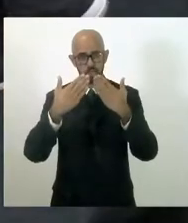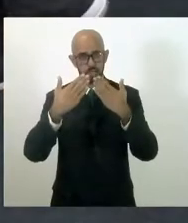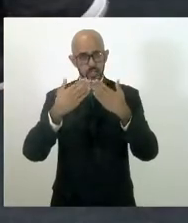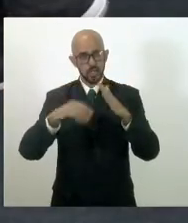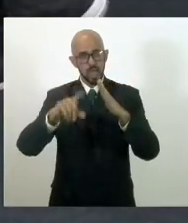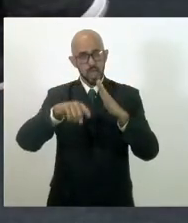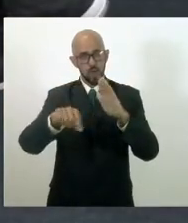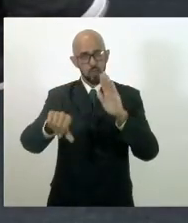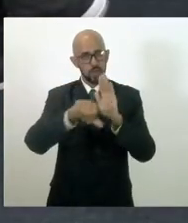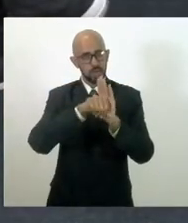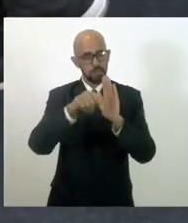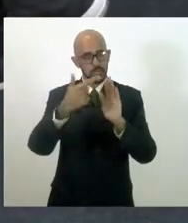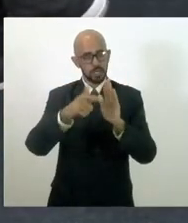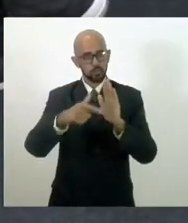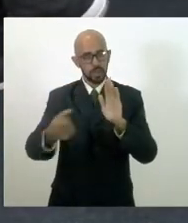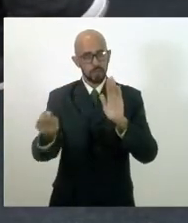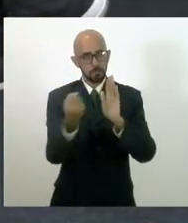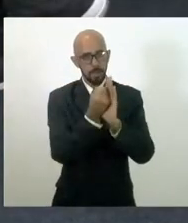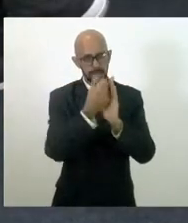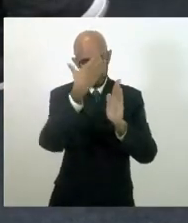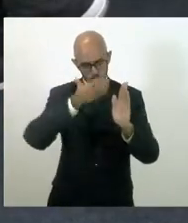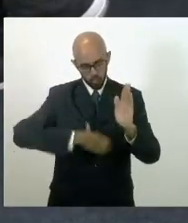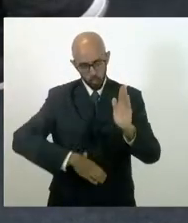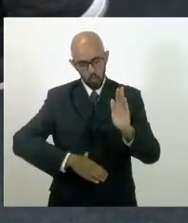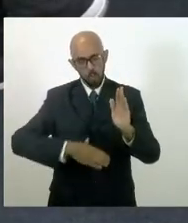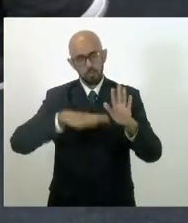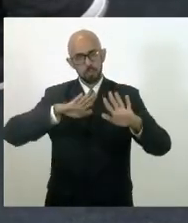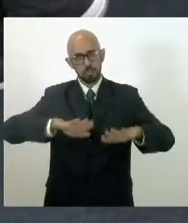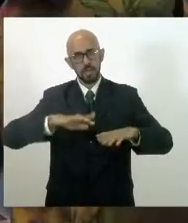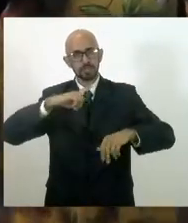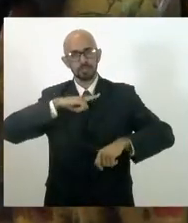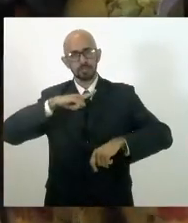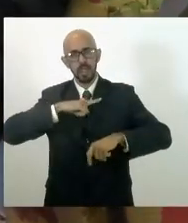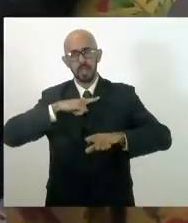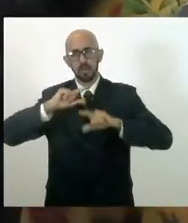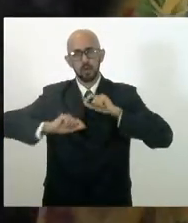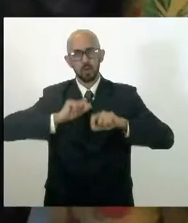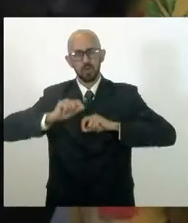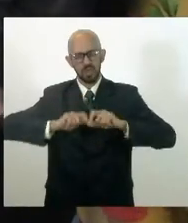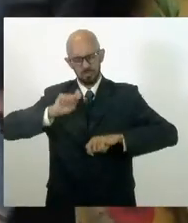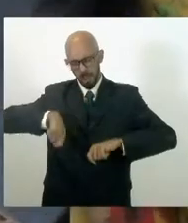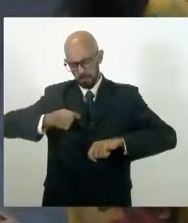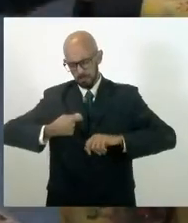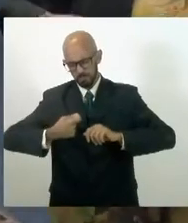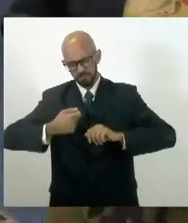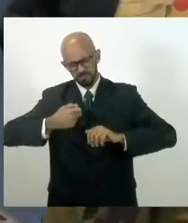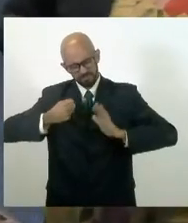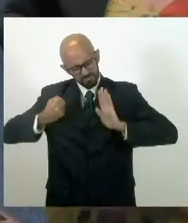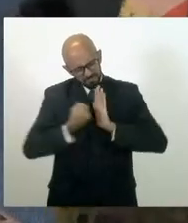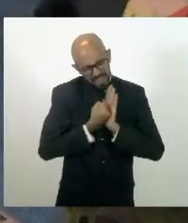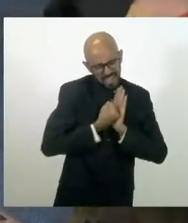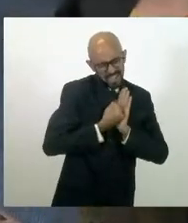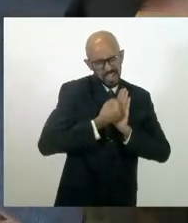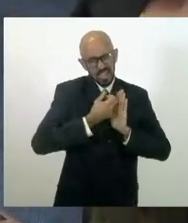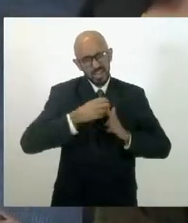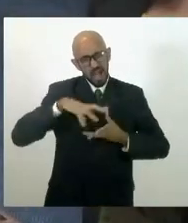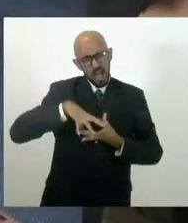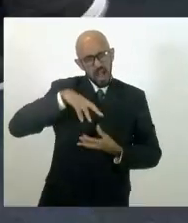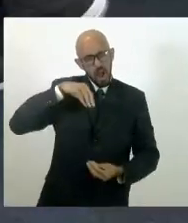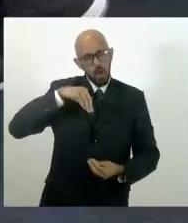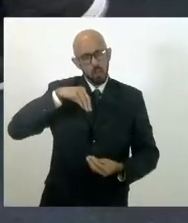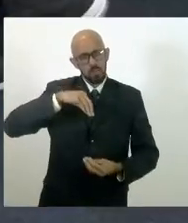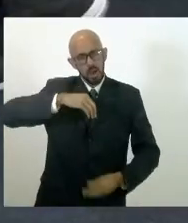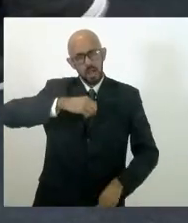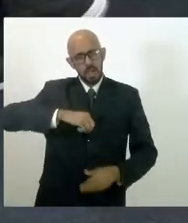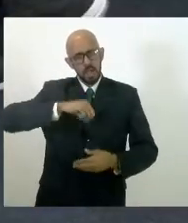deixa marca no seu corpo, mas, sem dúvida nenhuma, deixa marca na alma e na autoestima das